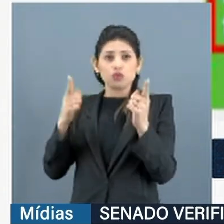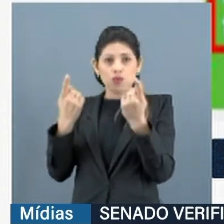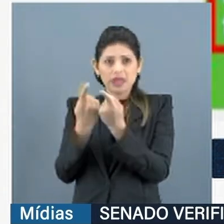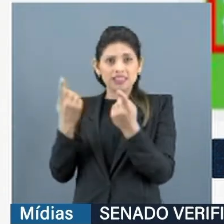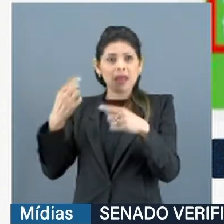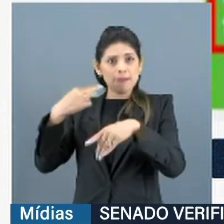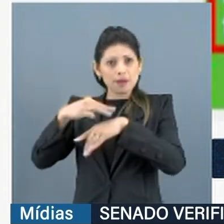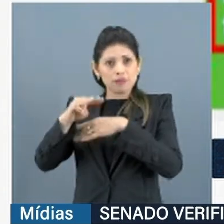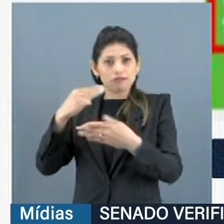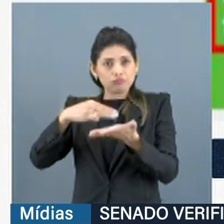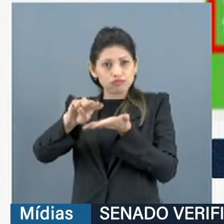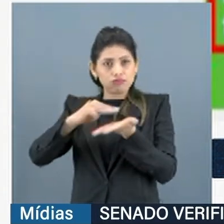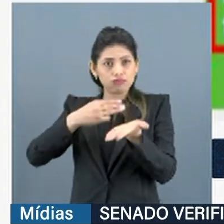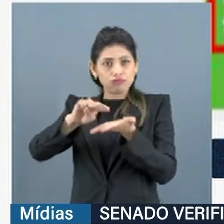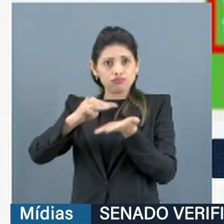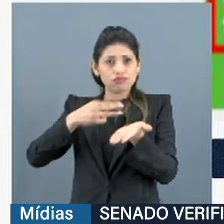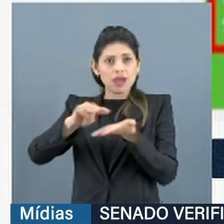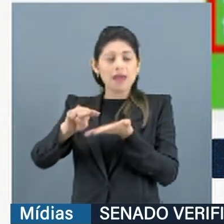Não,